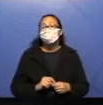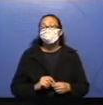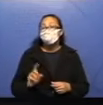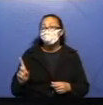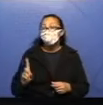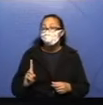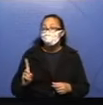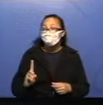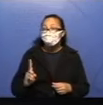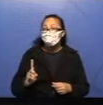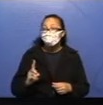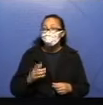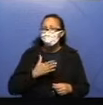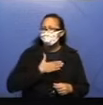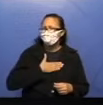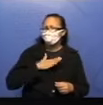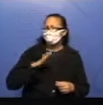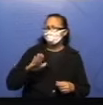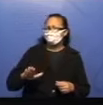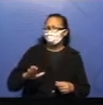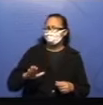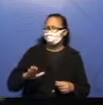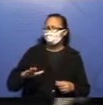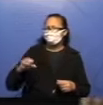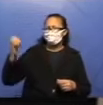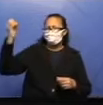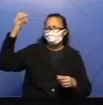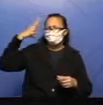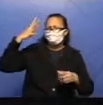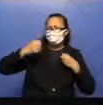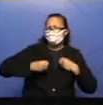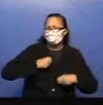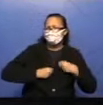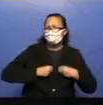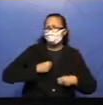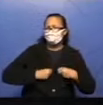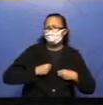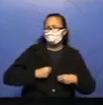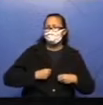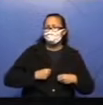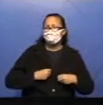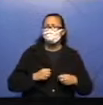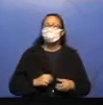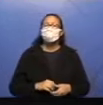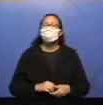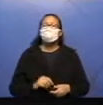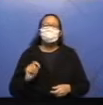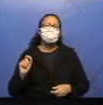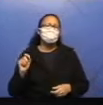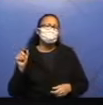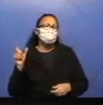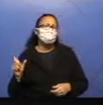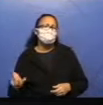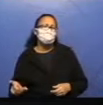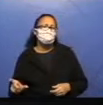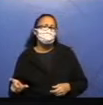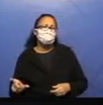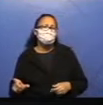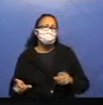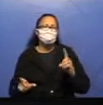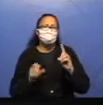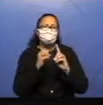Não gosta de tomar banho. Sobraram só esses dois. Pensa rápido. Qual é o personagem que eu estou